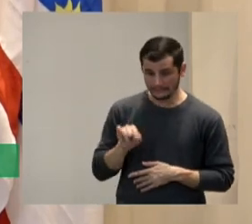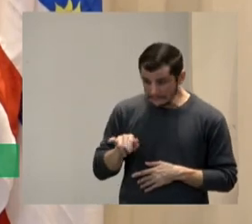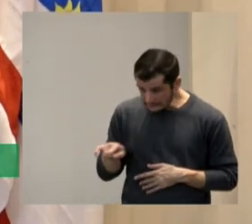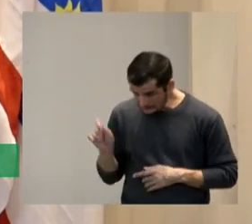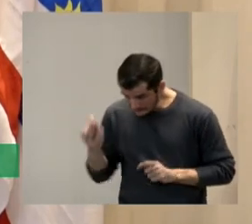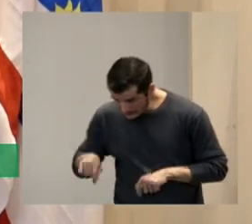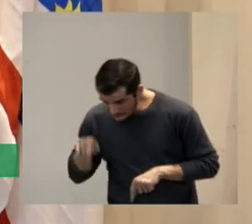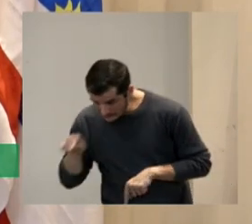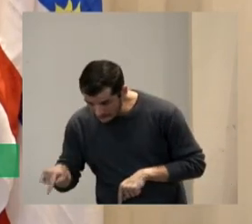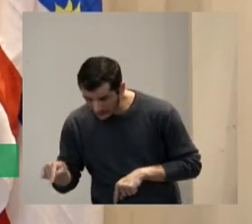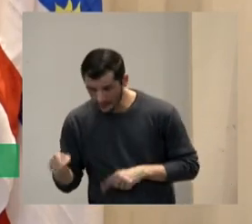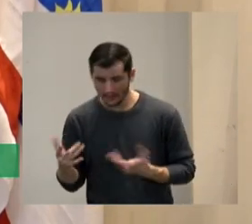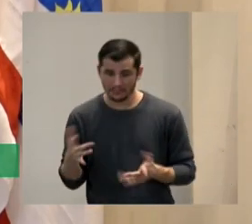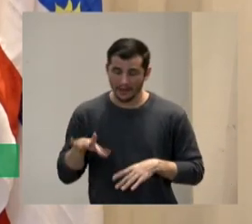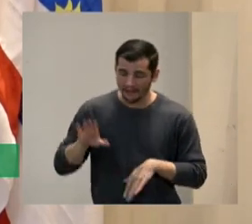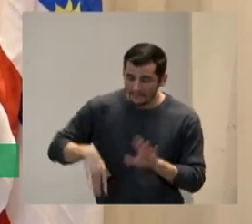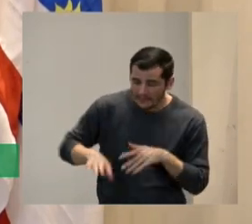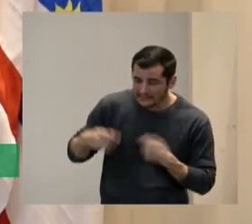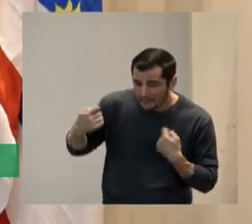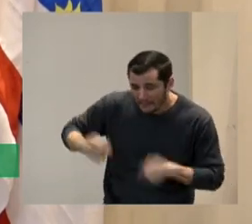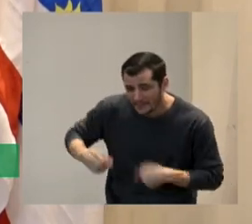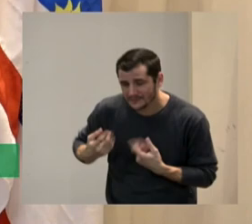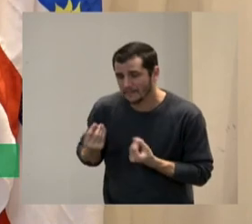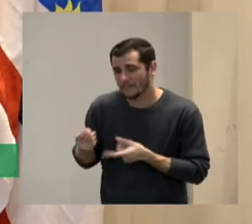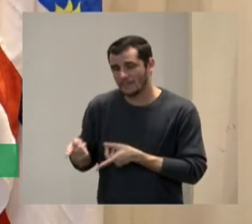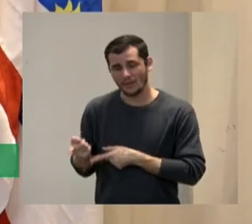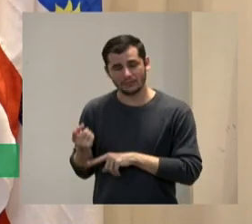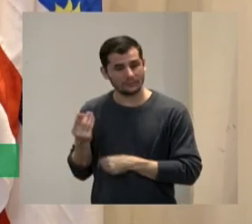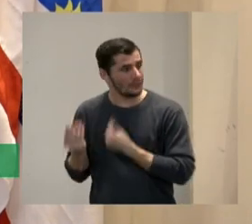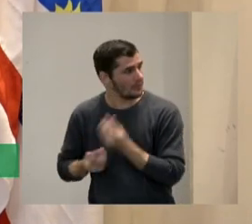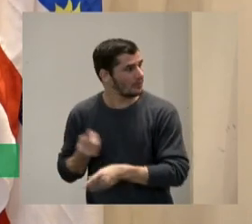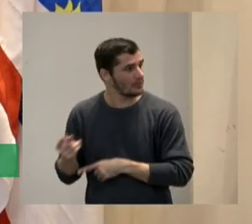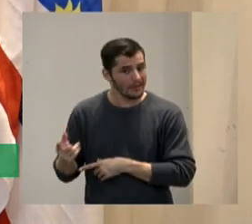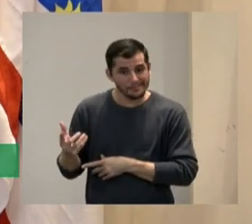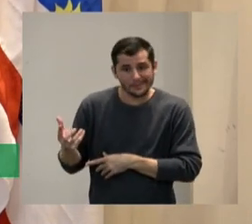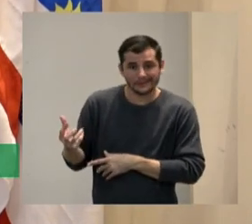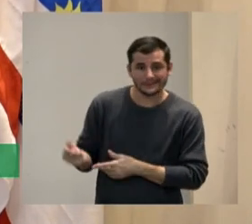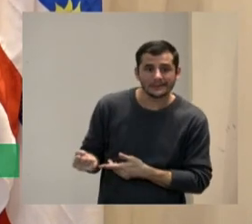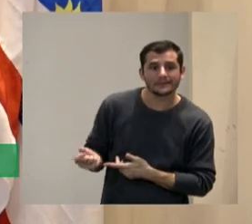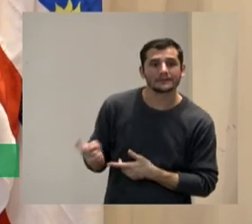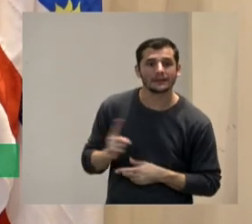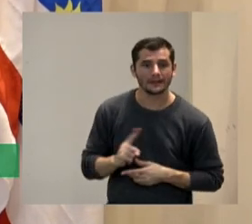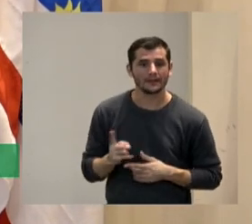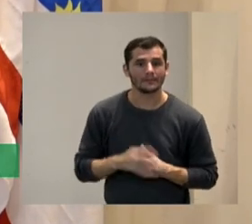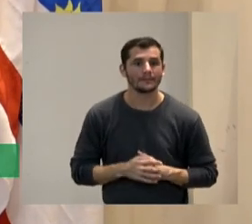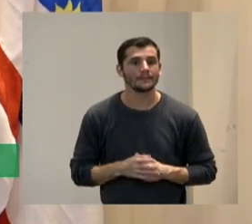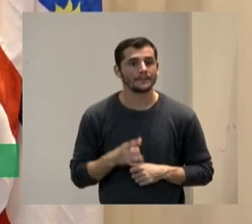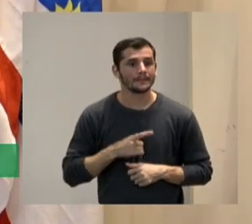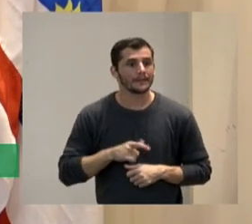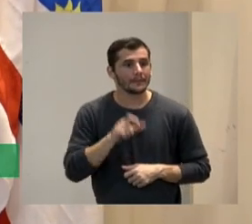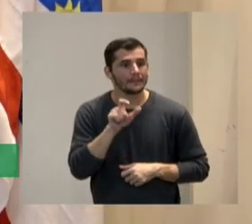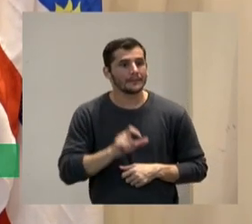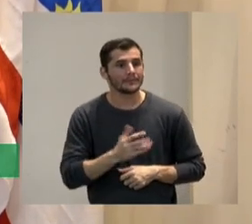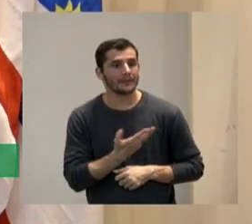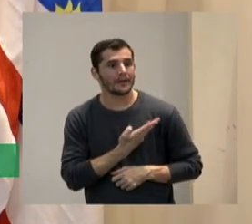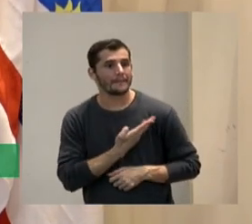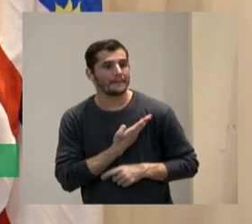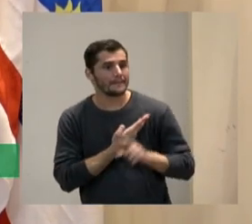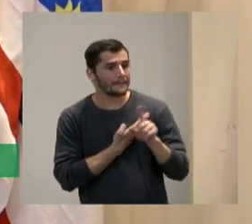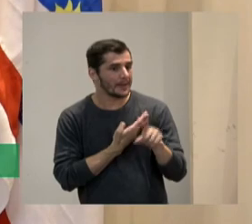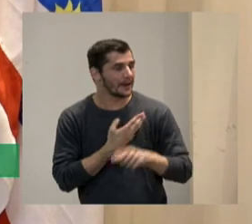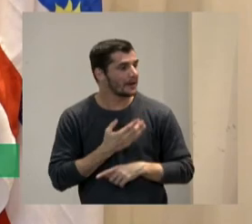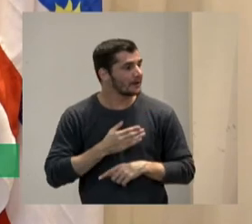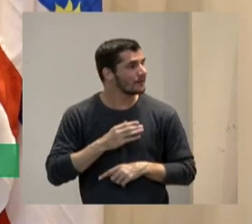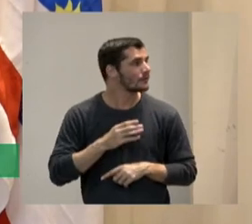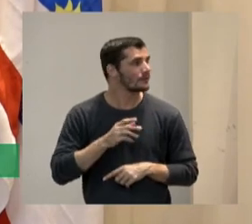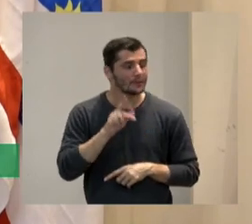você está passando necessidade para me fechar está o meu amigo ali o pastor Drogo o grandão ali a